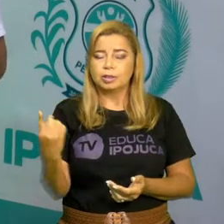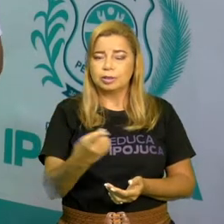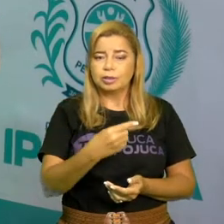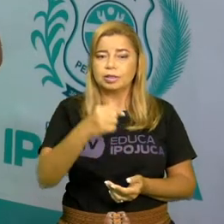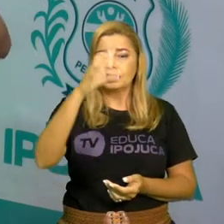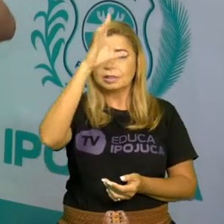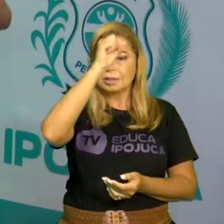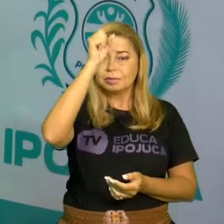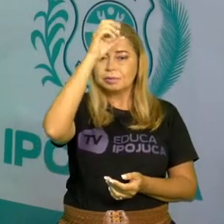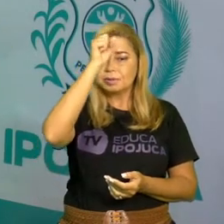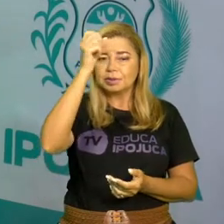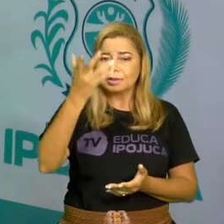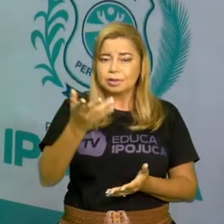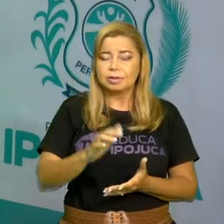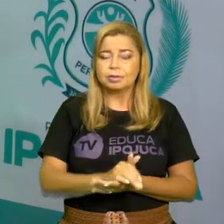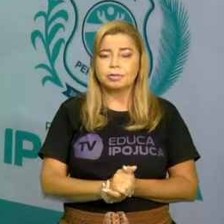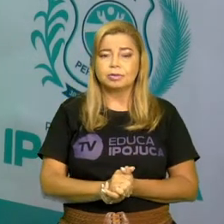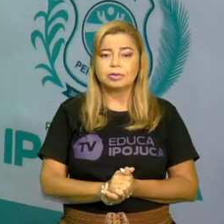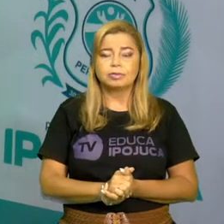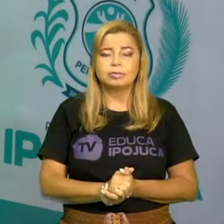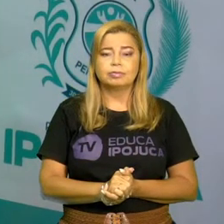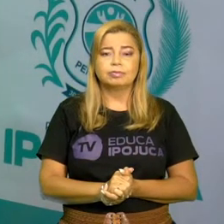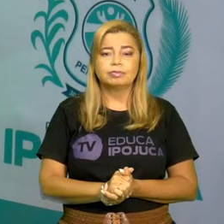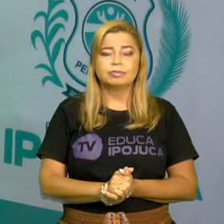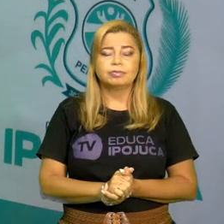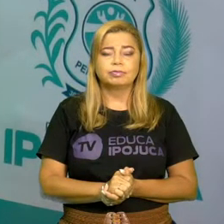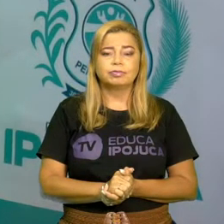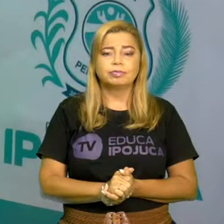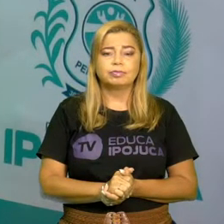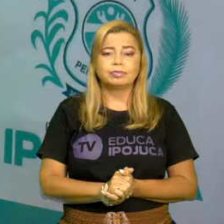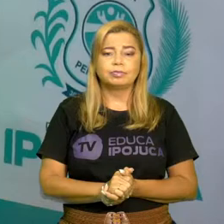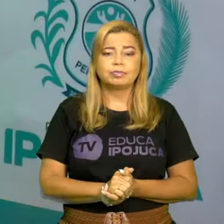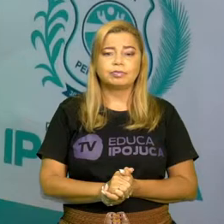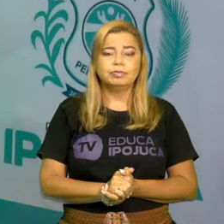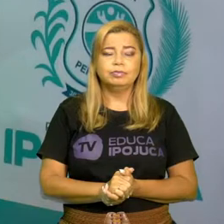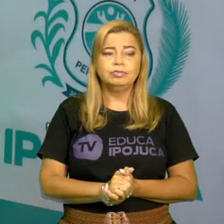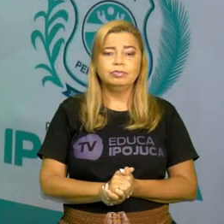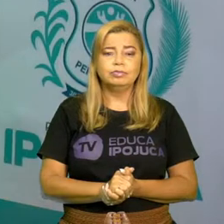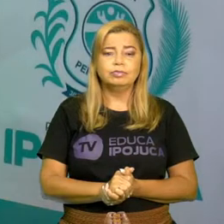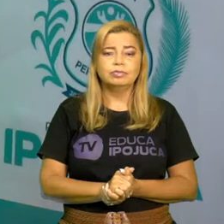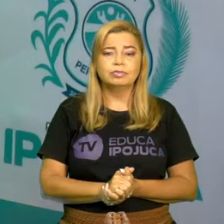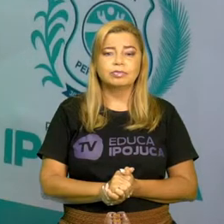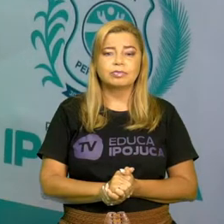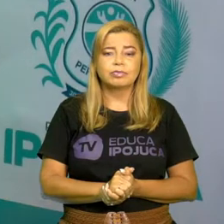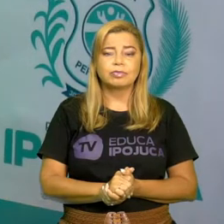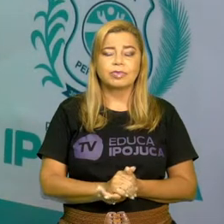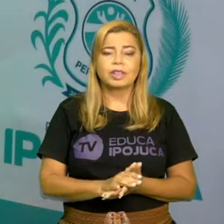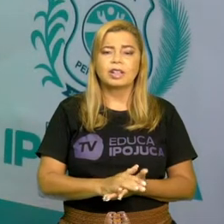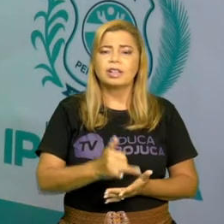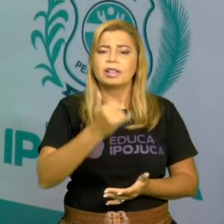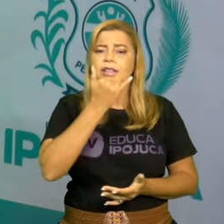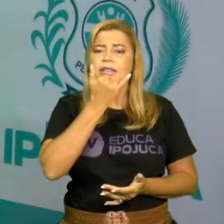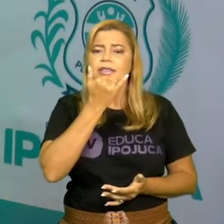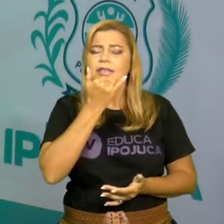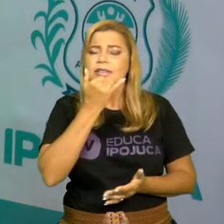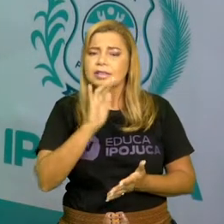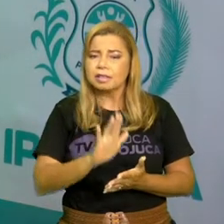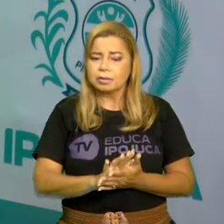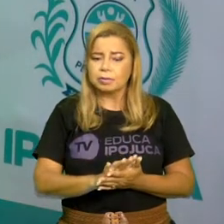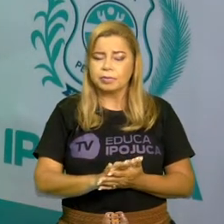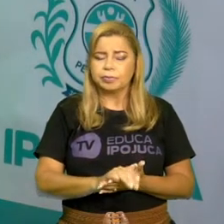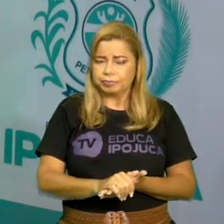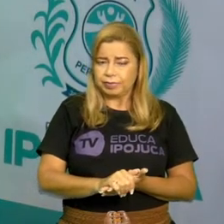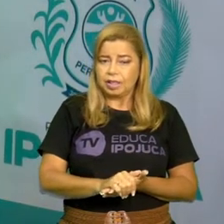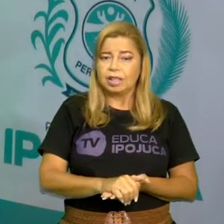minha professora diz, aquela pessoa é muito venal. Venal?